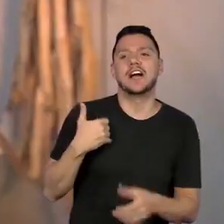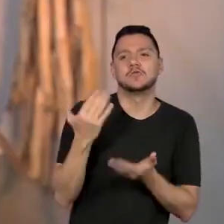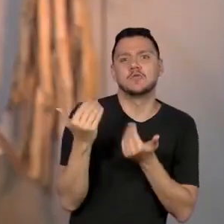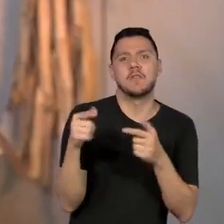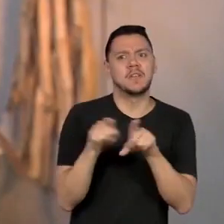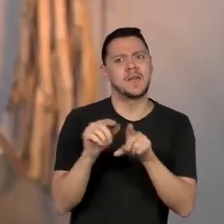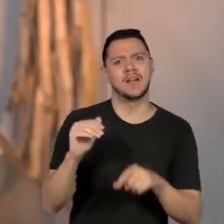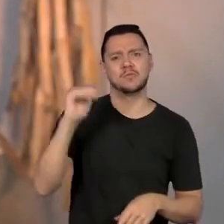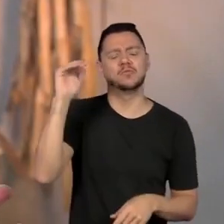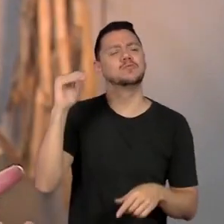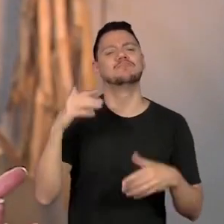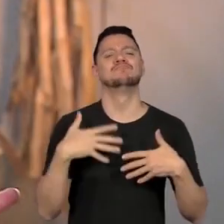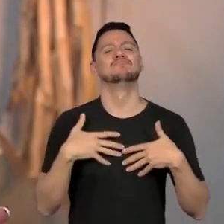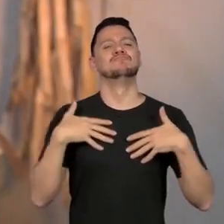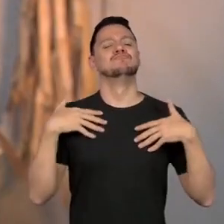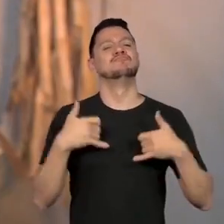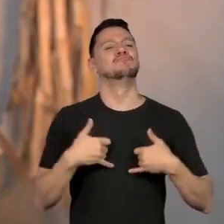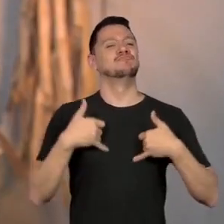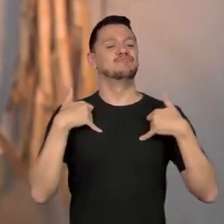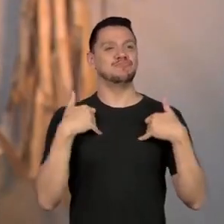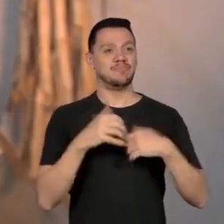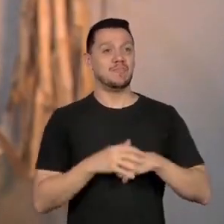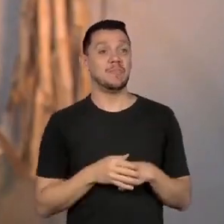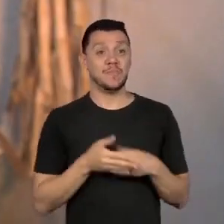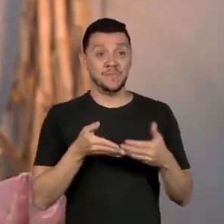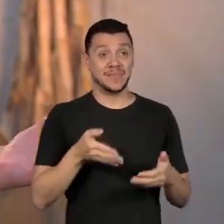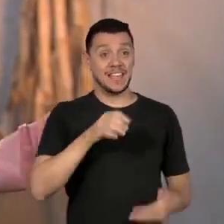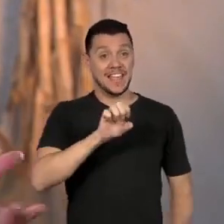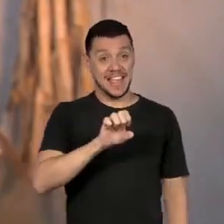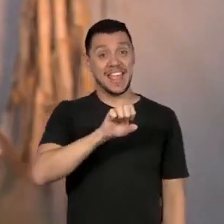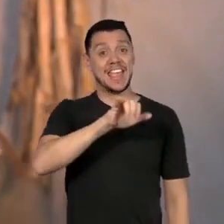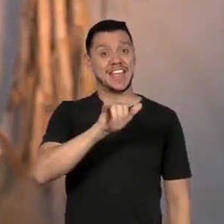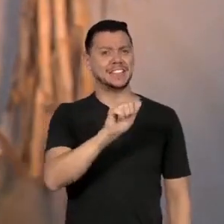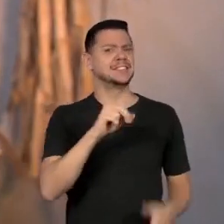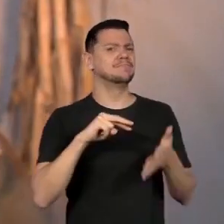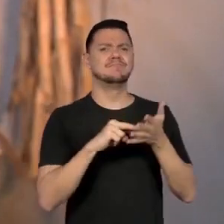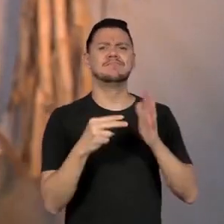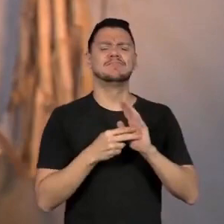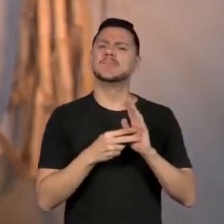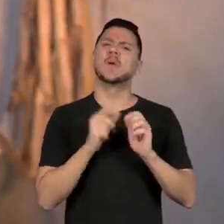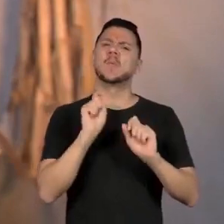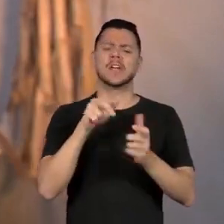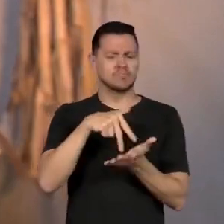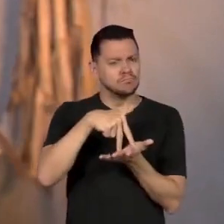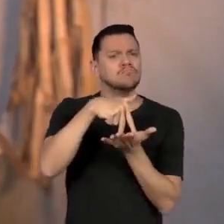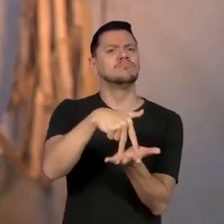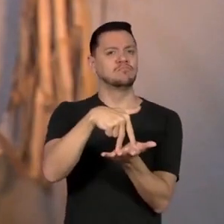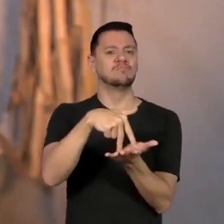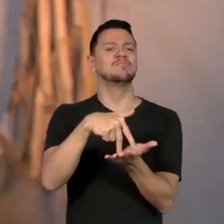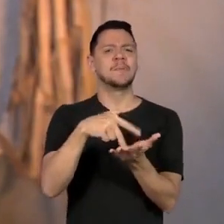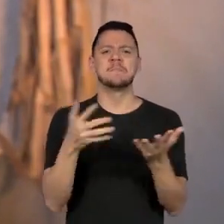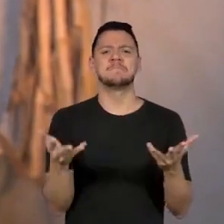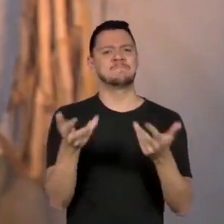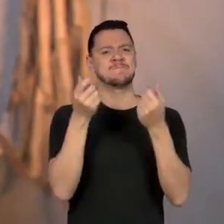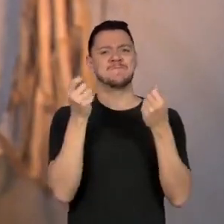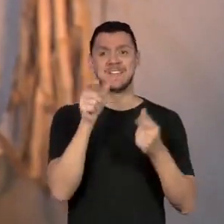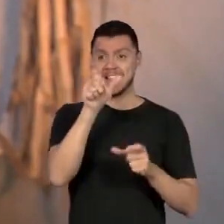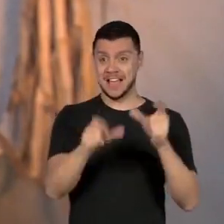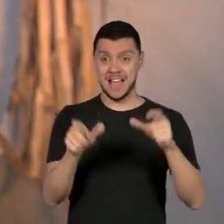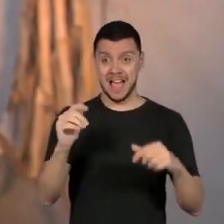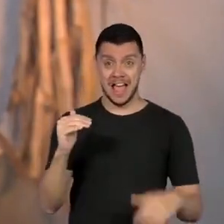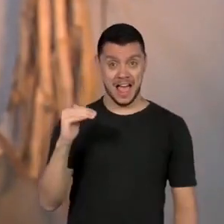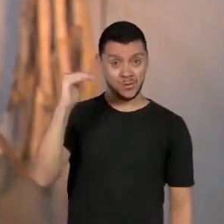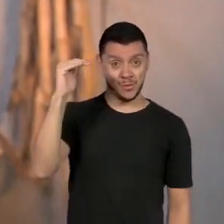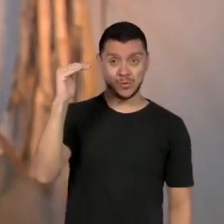A EJA, para mim, é um movimento de resistência. A EJA é fantástica. Terem adultos aqui, né, que não tiveram